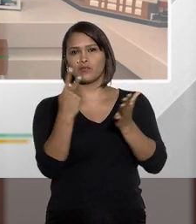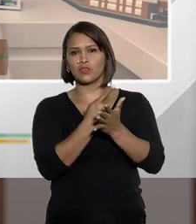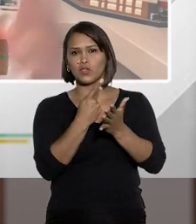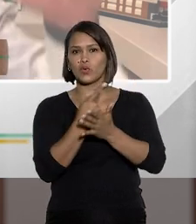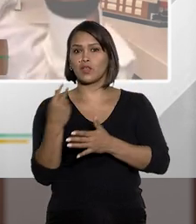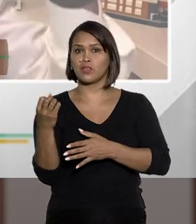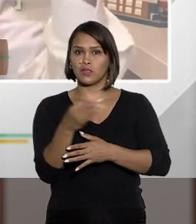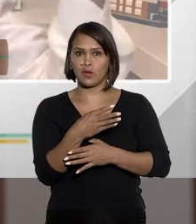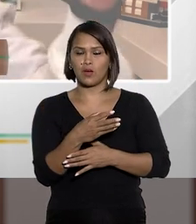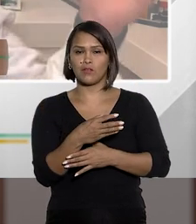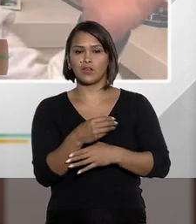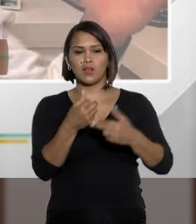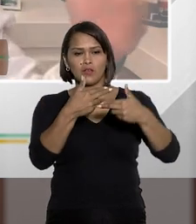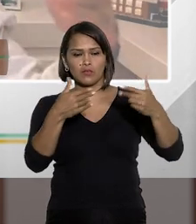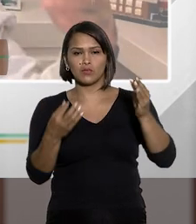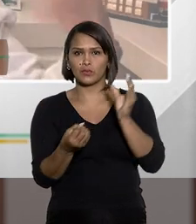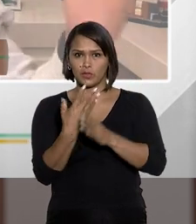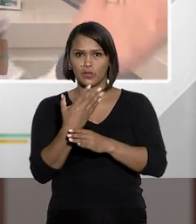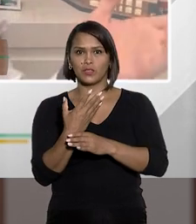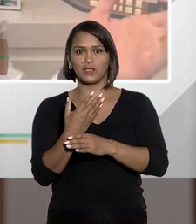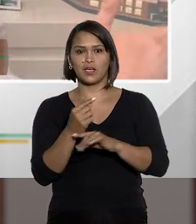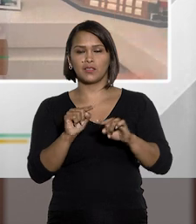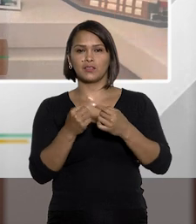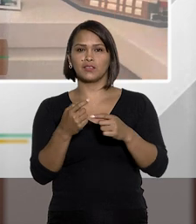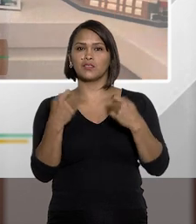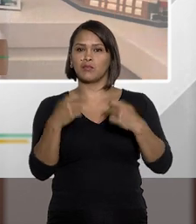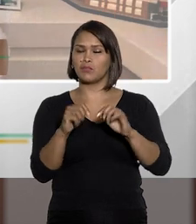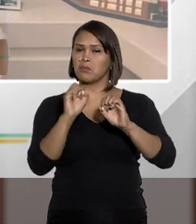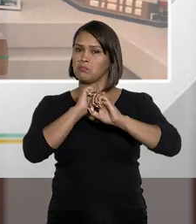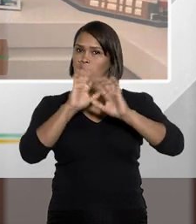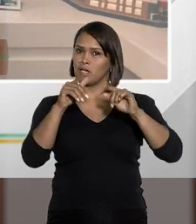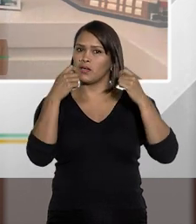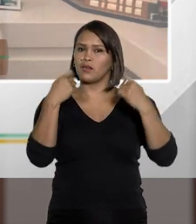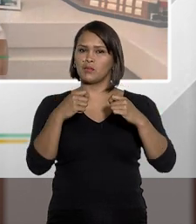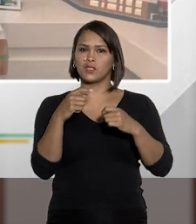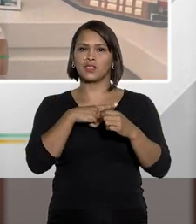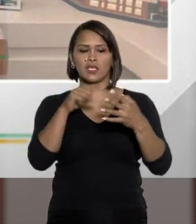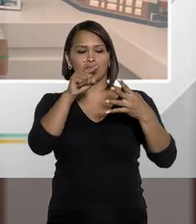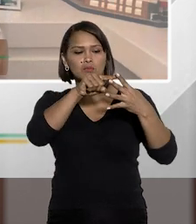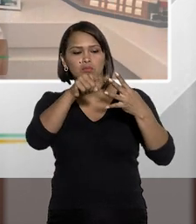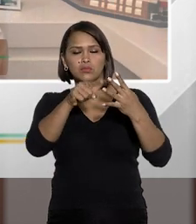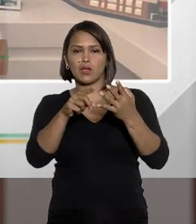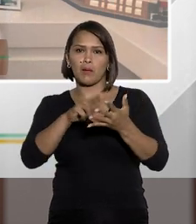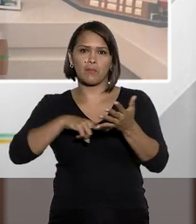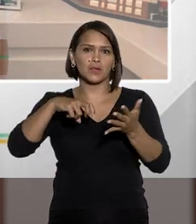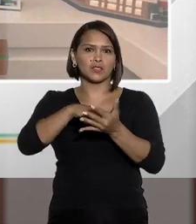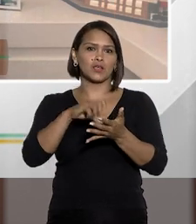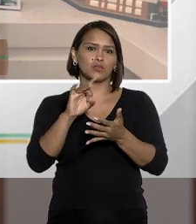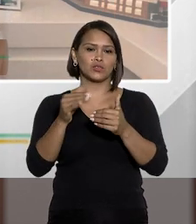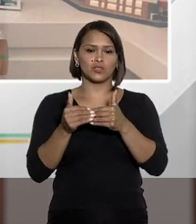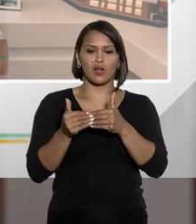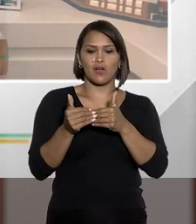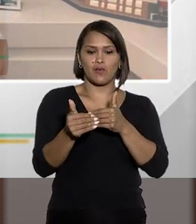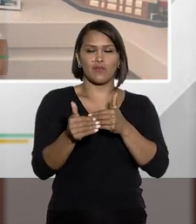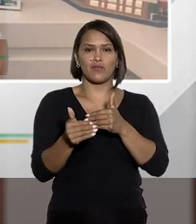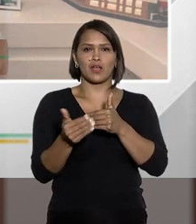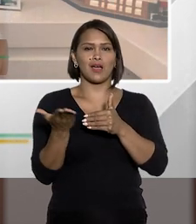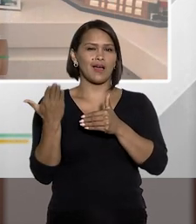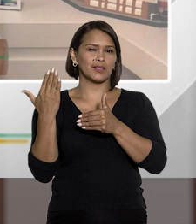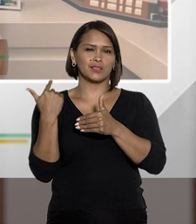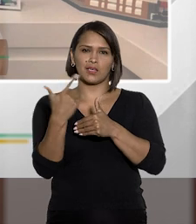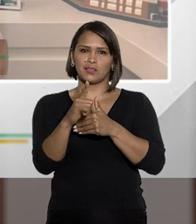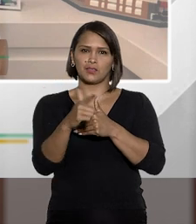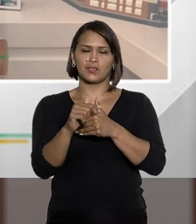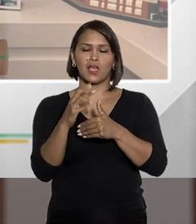delituosas novas, foram criadas. Então, evidentemente, que esses tipos penais só valem daqui para frente.